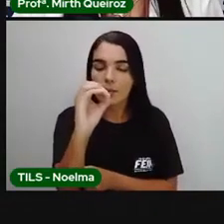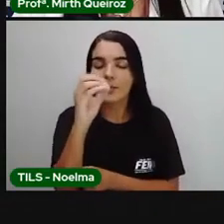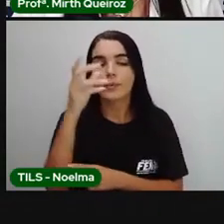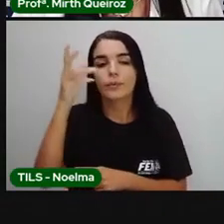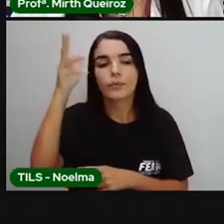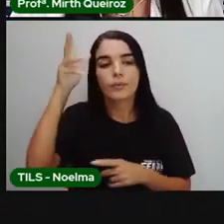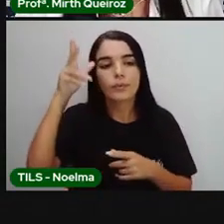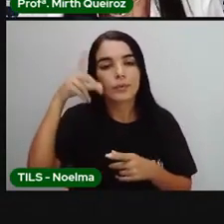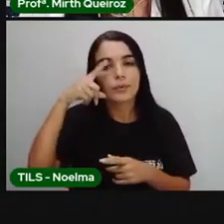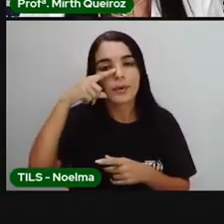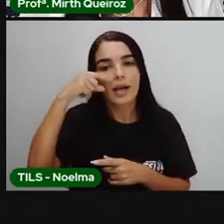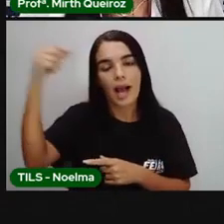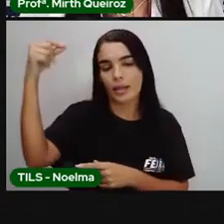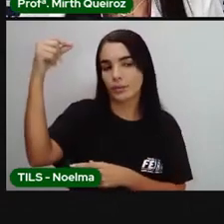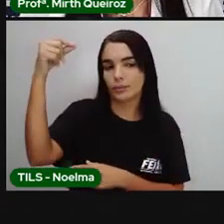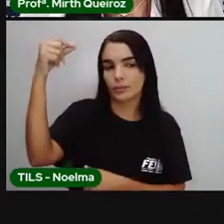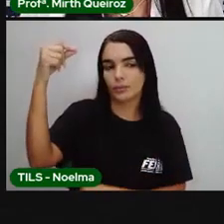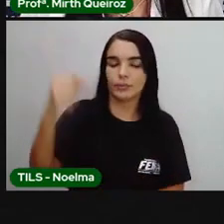no masculino.